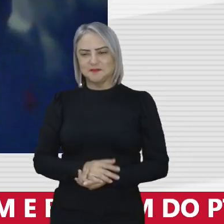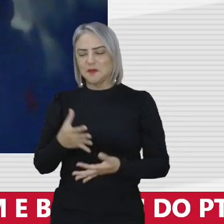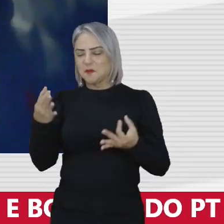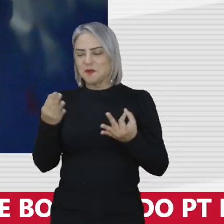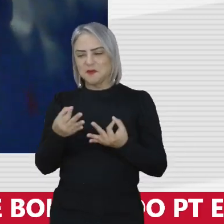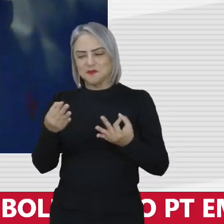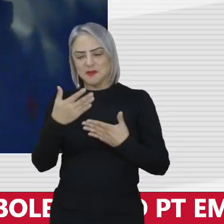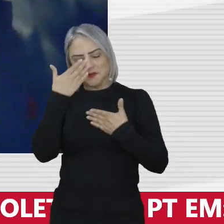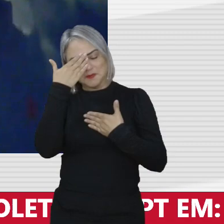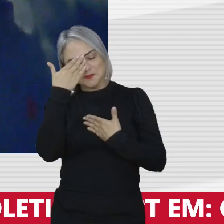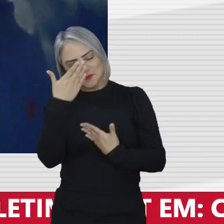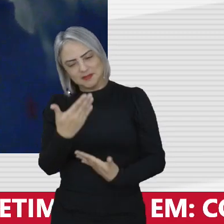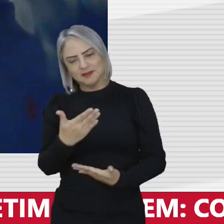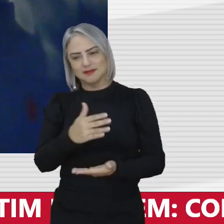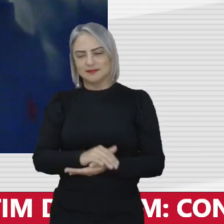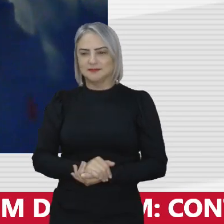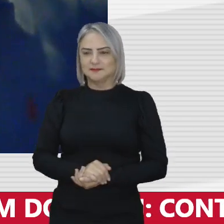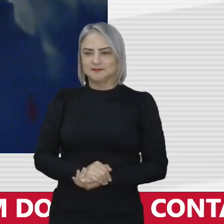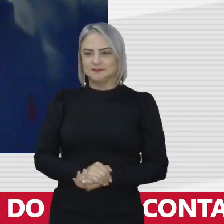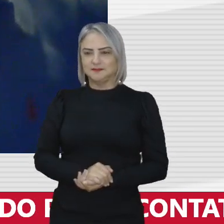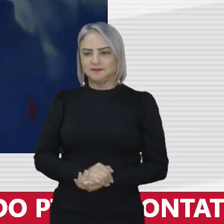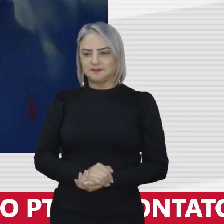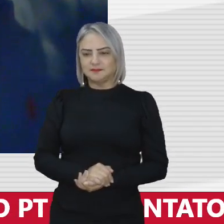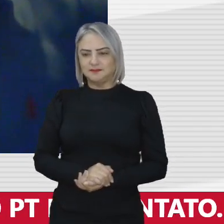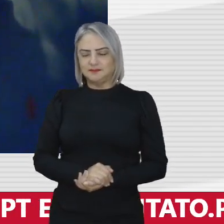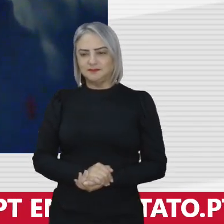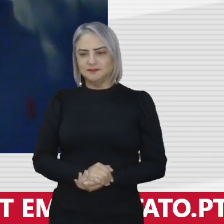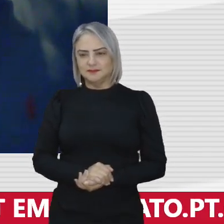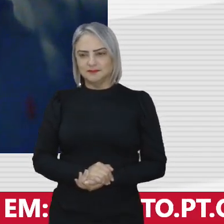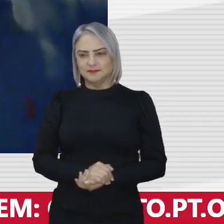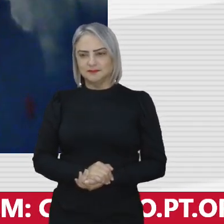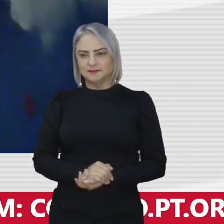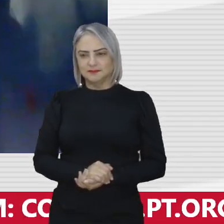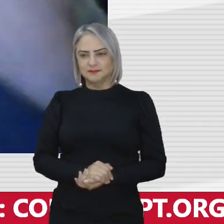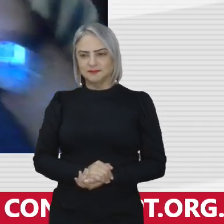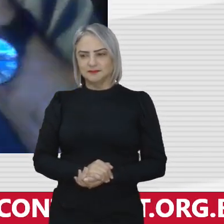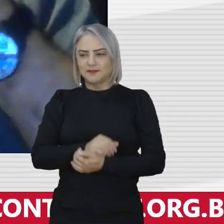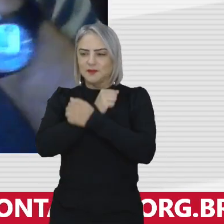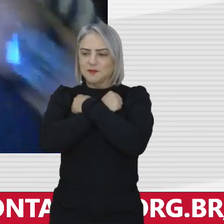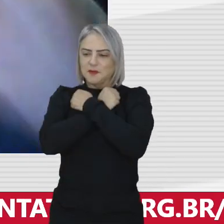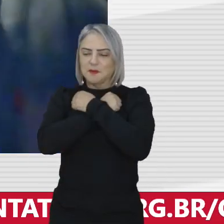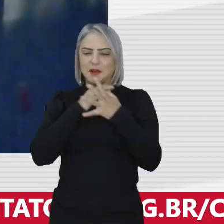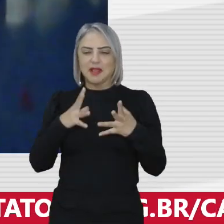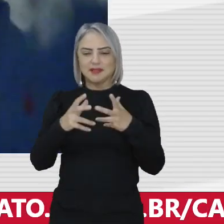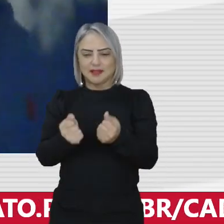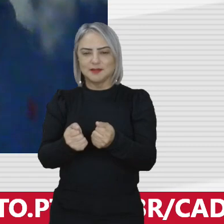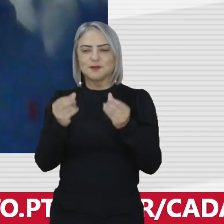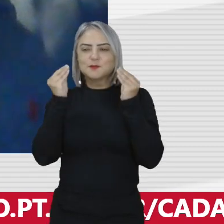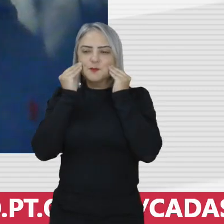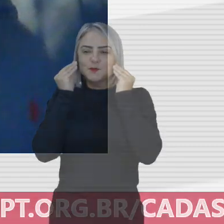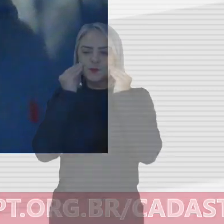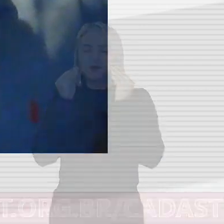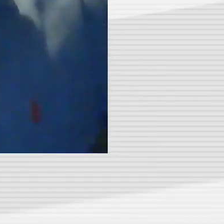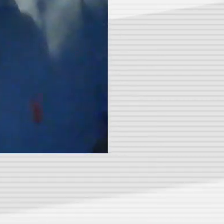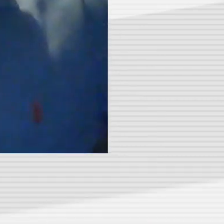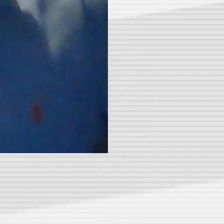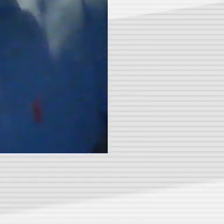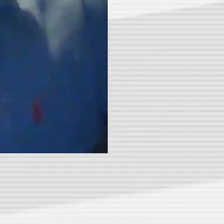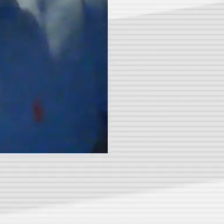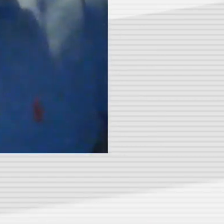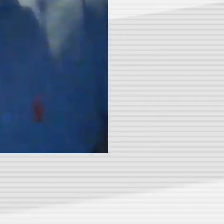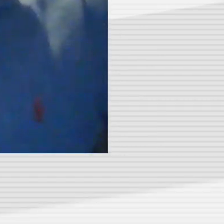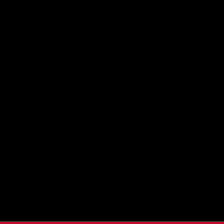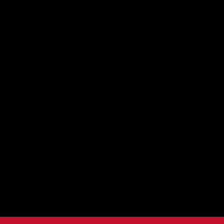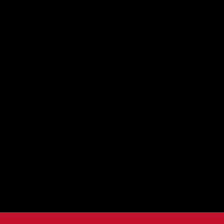então muito obrigado obrigado um abraço a todos abraço aí opa